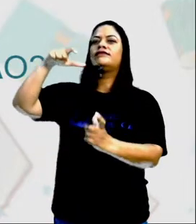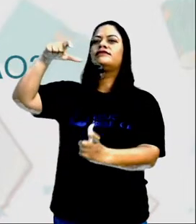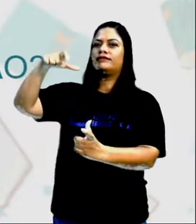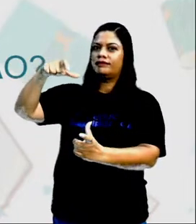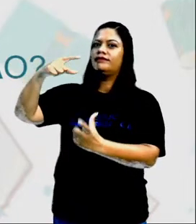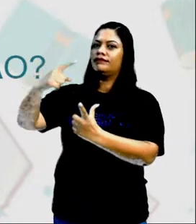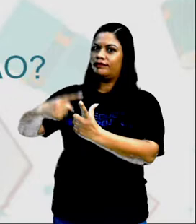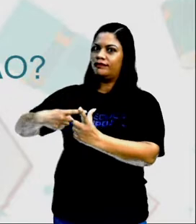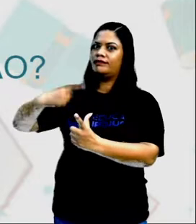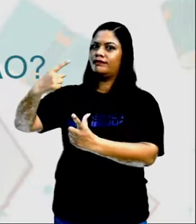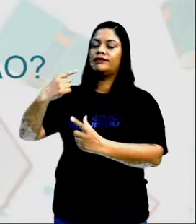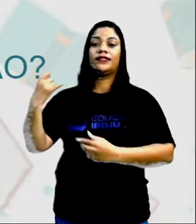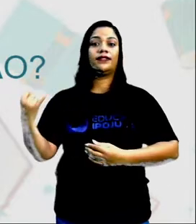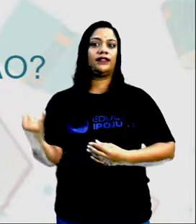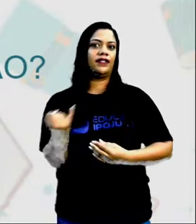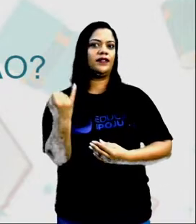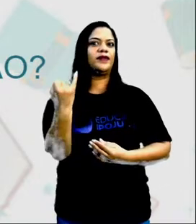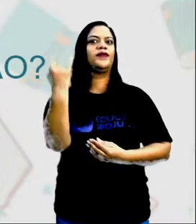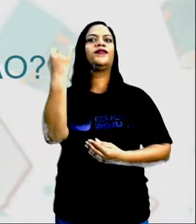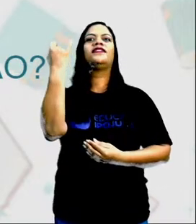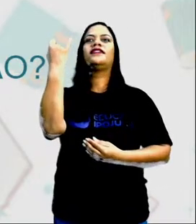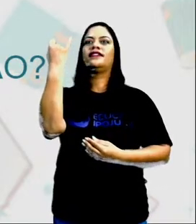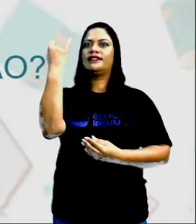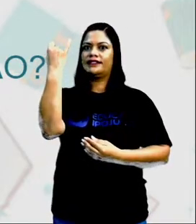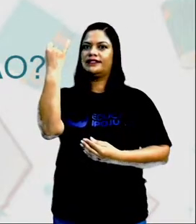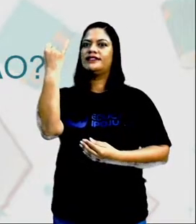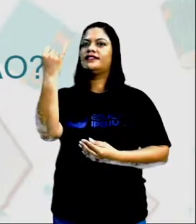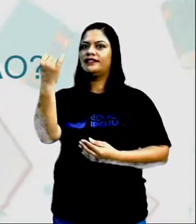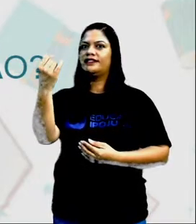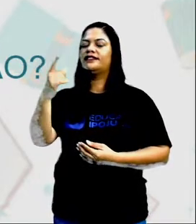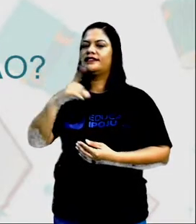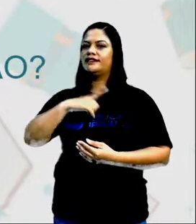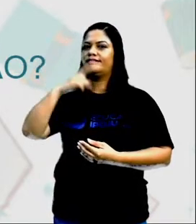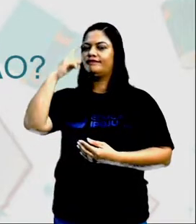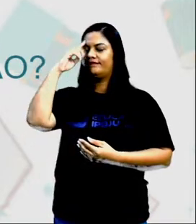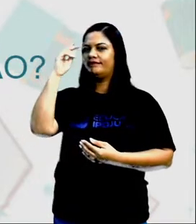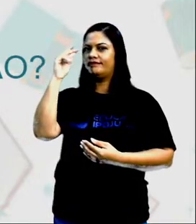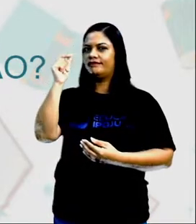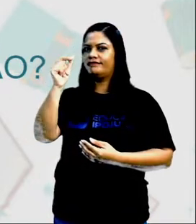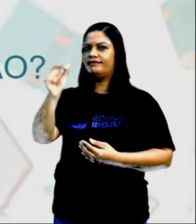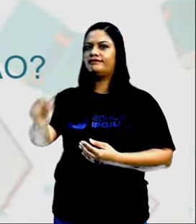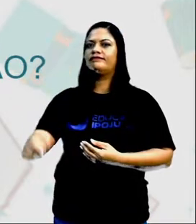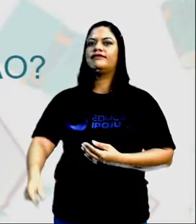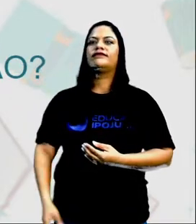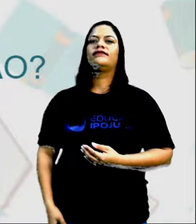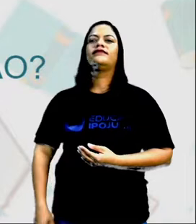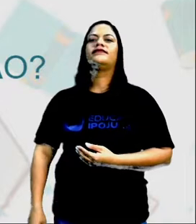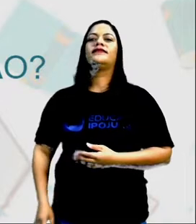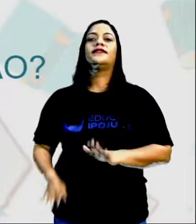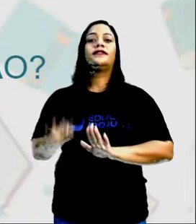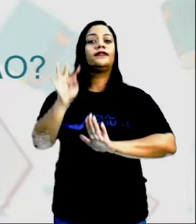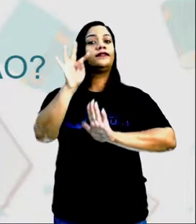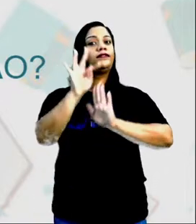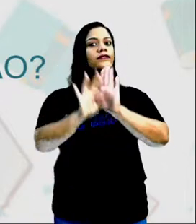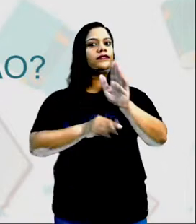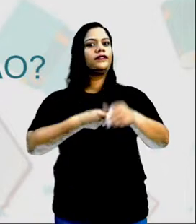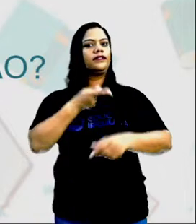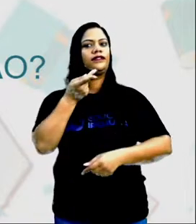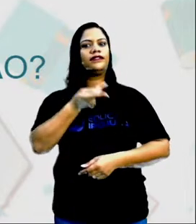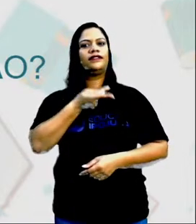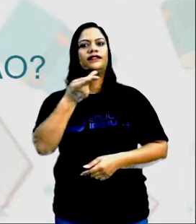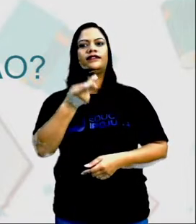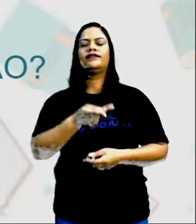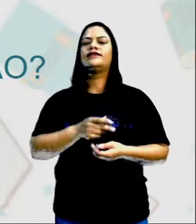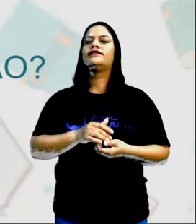A importância De ter se inventado a roda O texto fala sobre